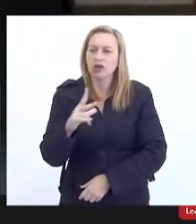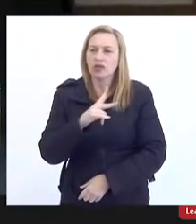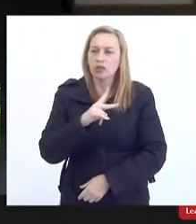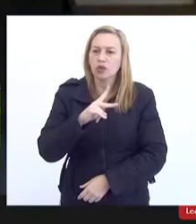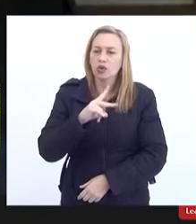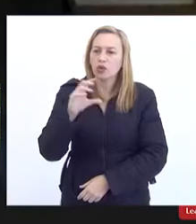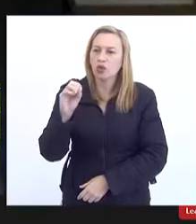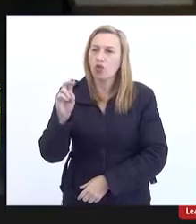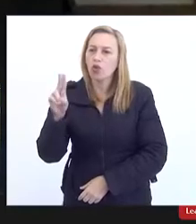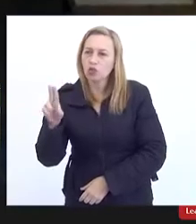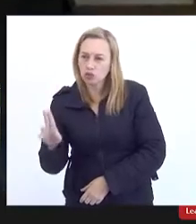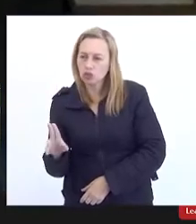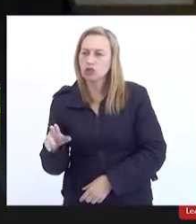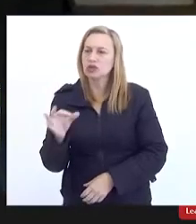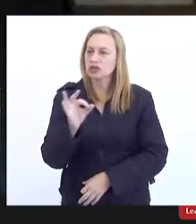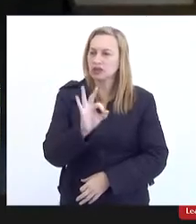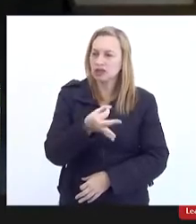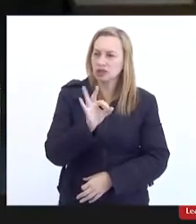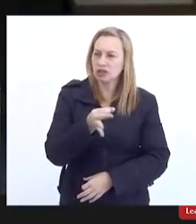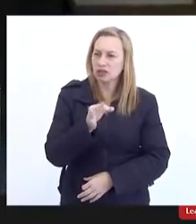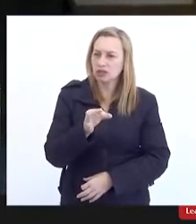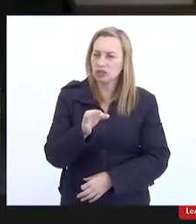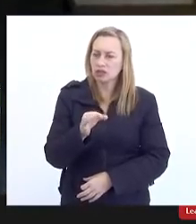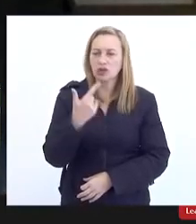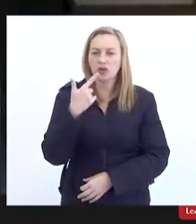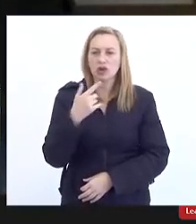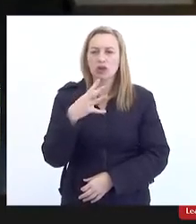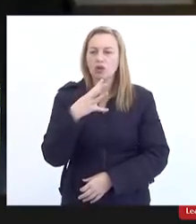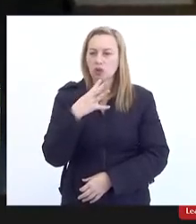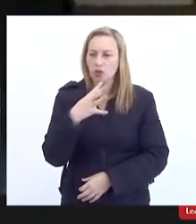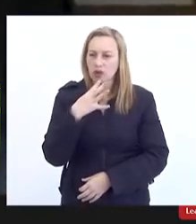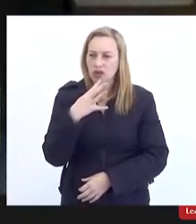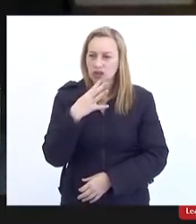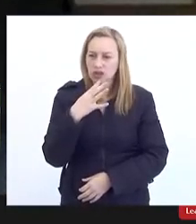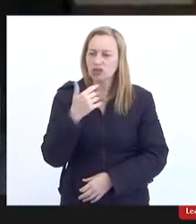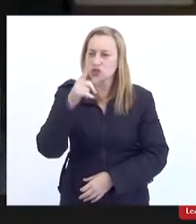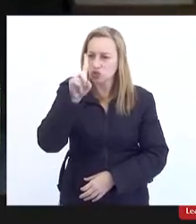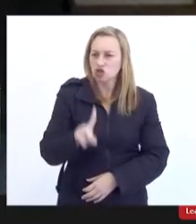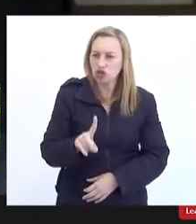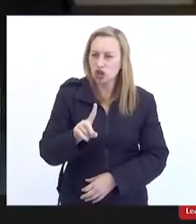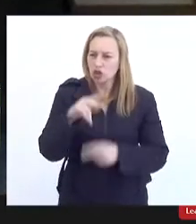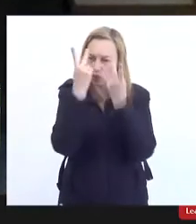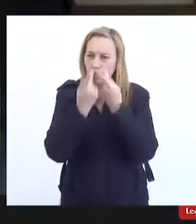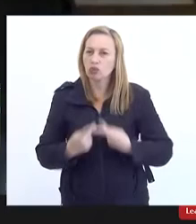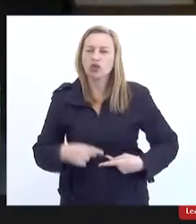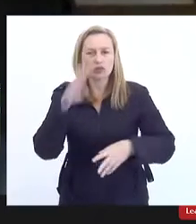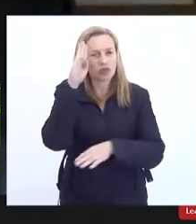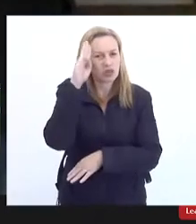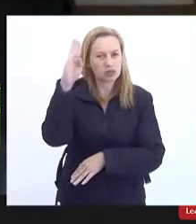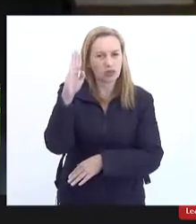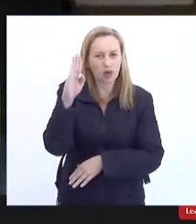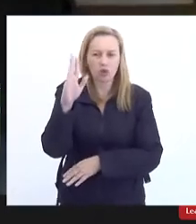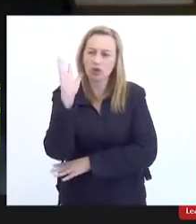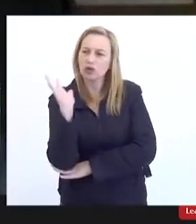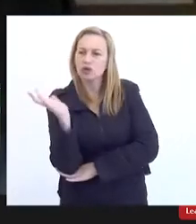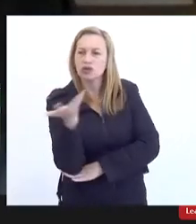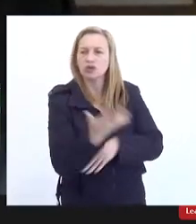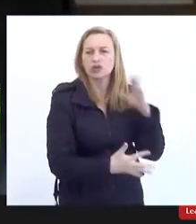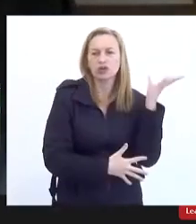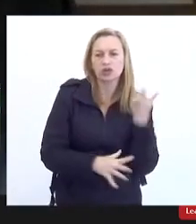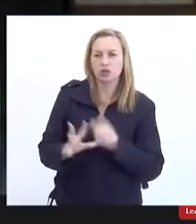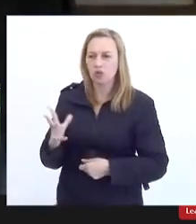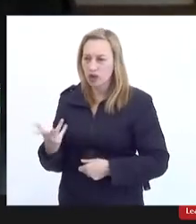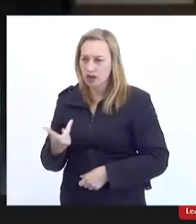recentemente formalizou um reconhecimento desse direito humano fundamental ao meio ambiente com boa qualidade.